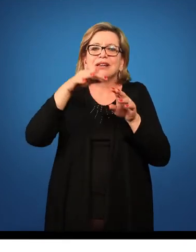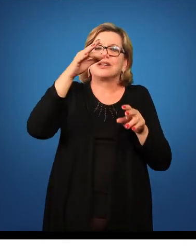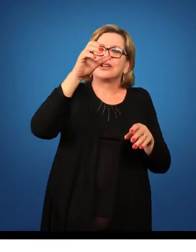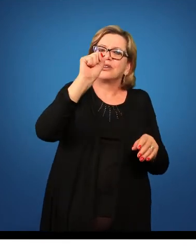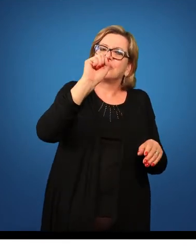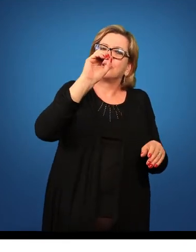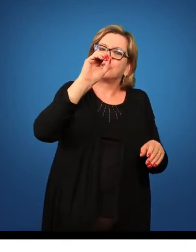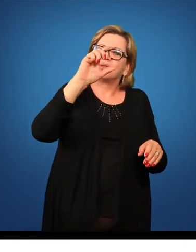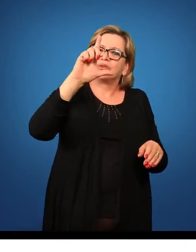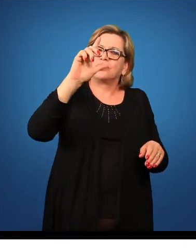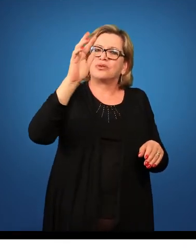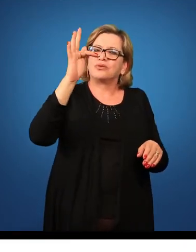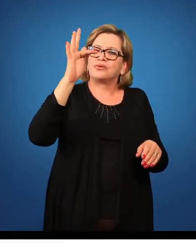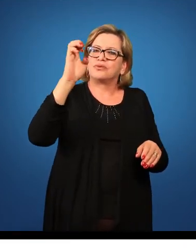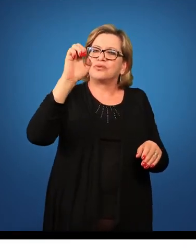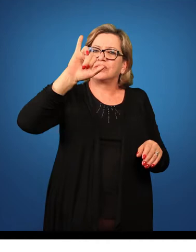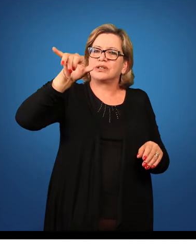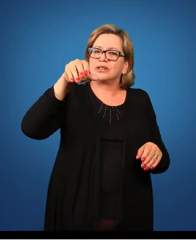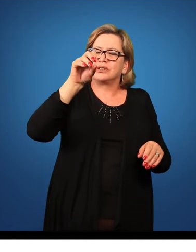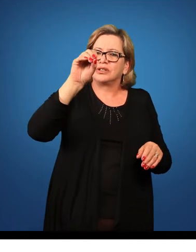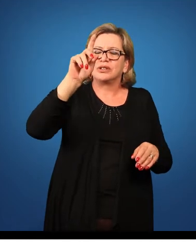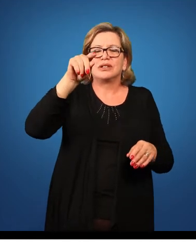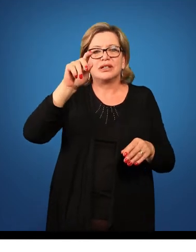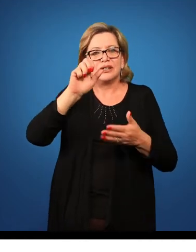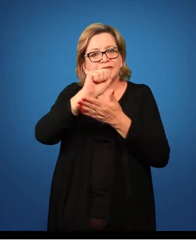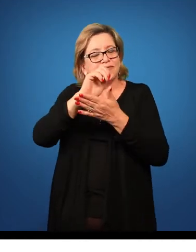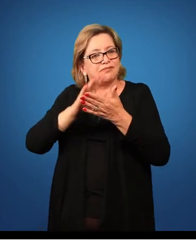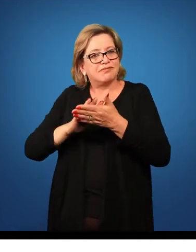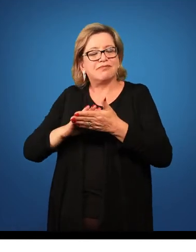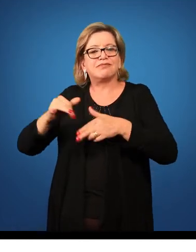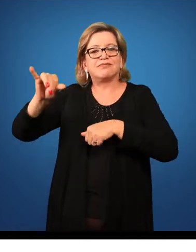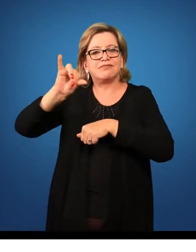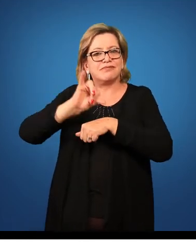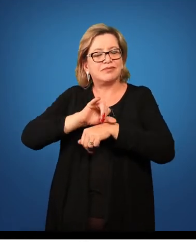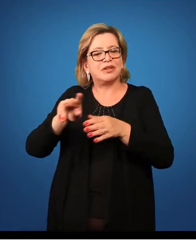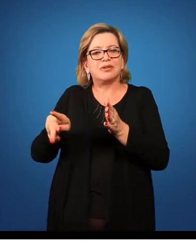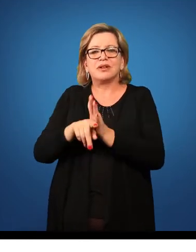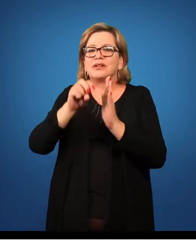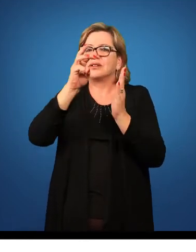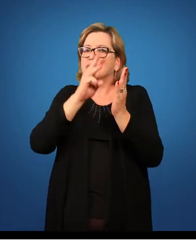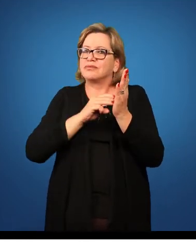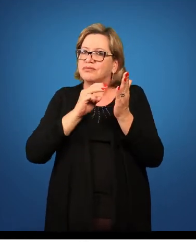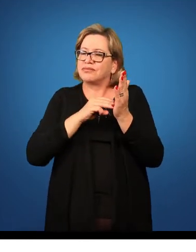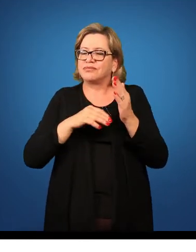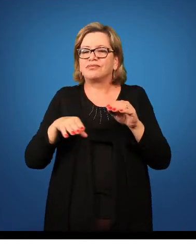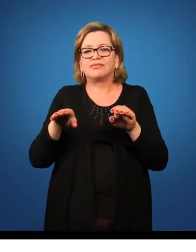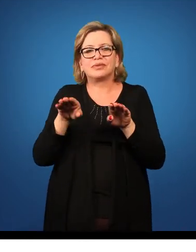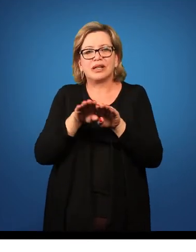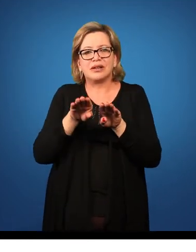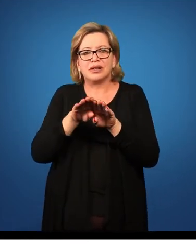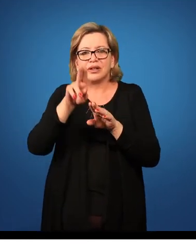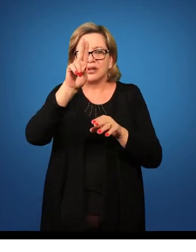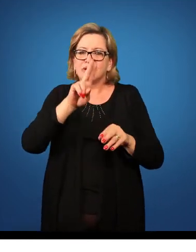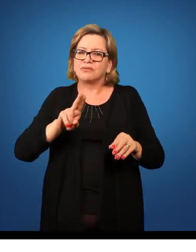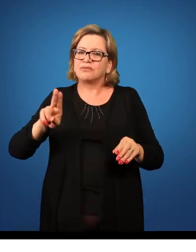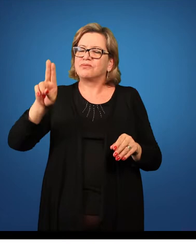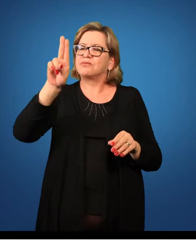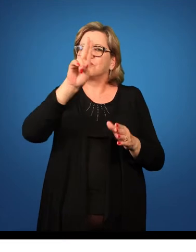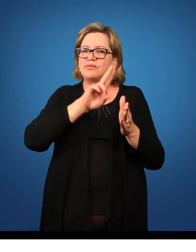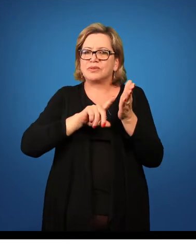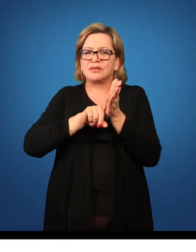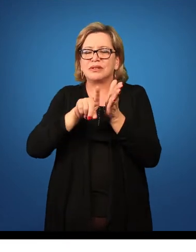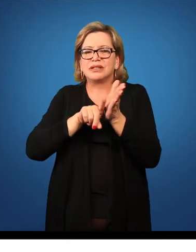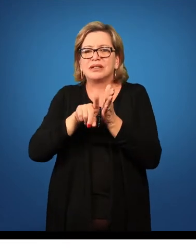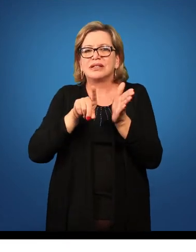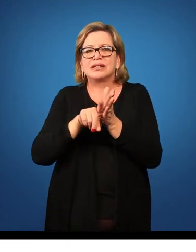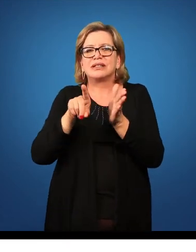atividades centrais dentro da metodologia dele. Ele também trouxe a pesquisa da música